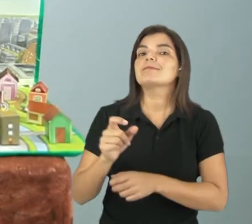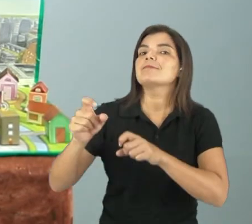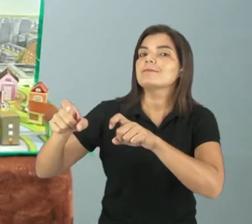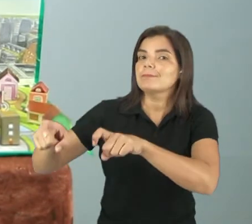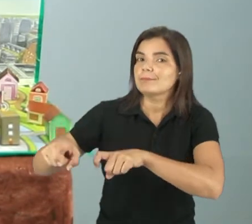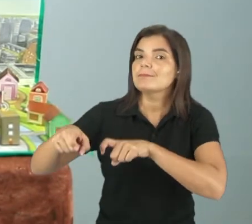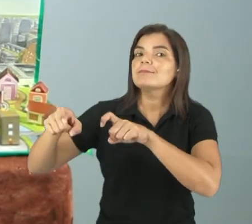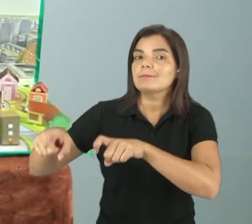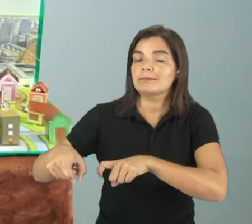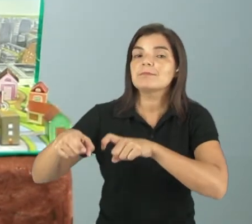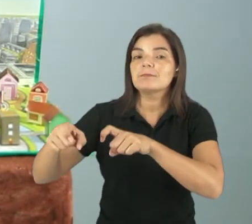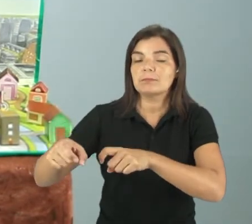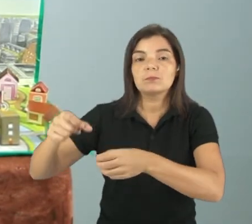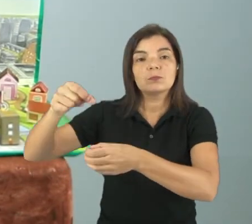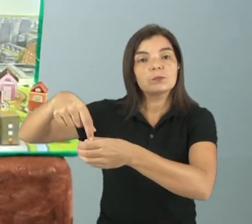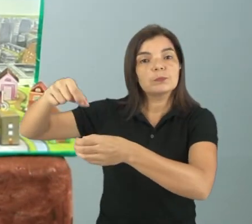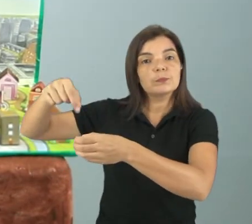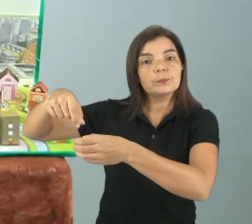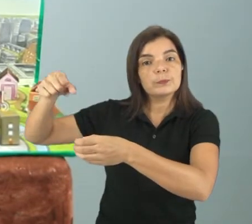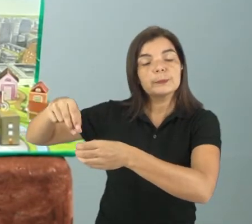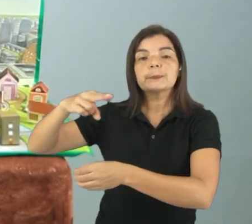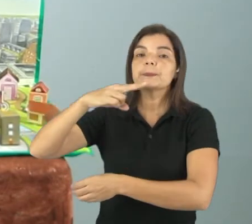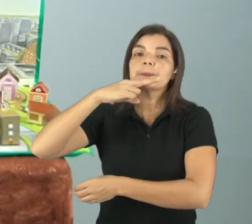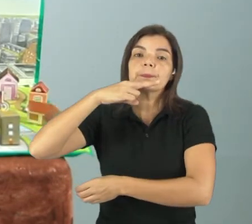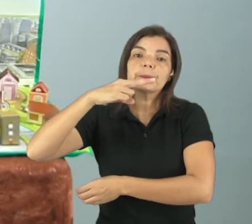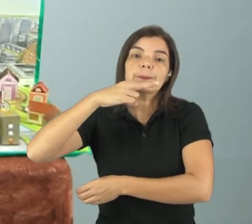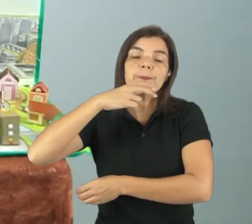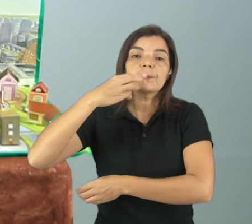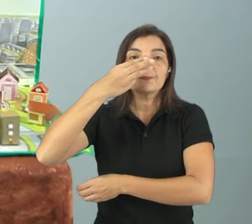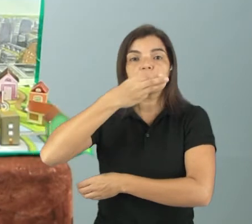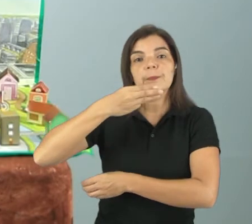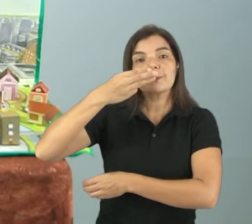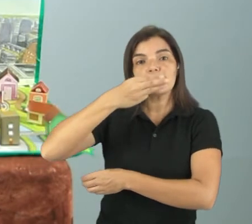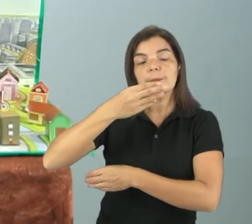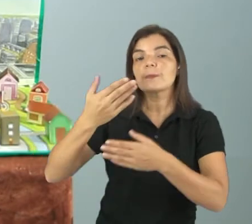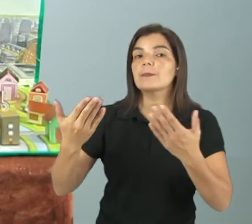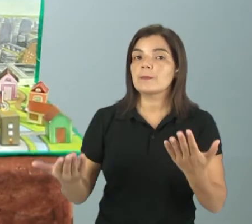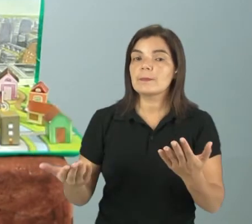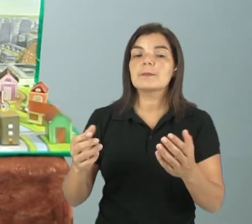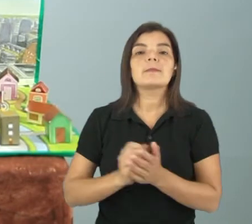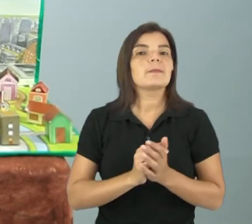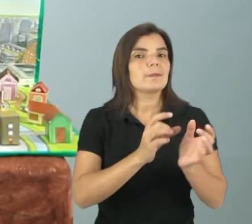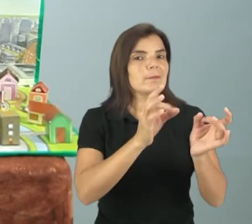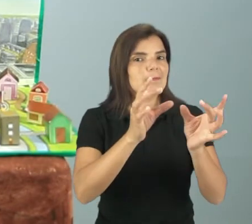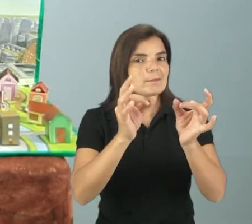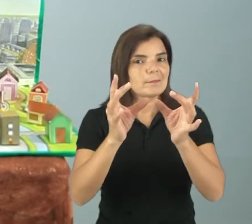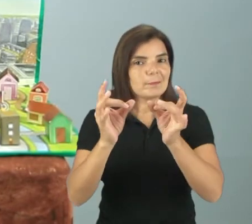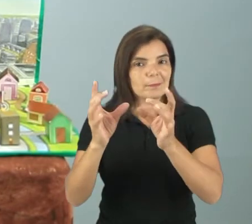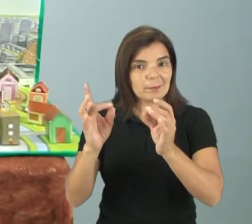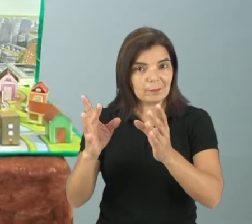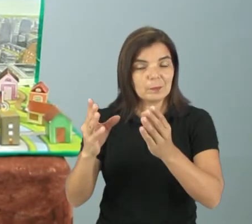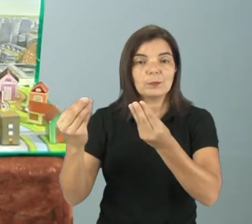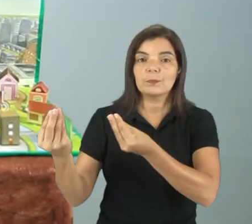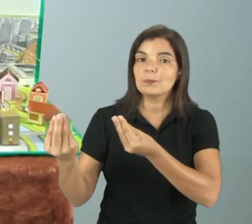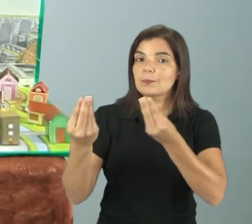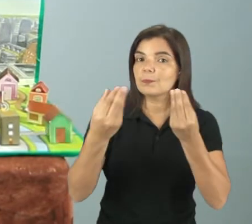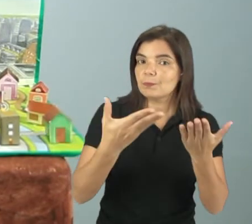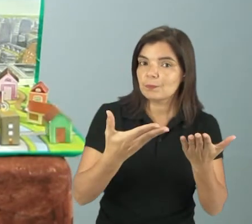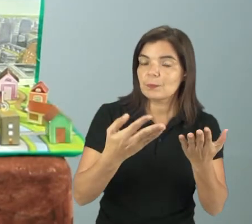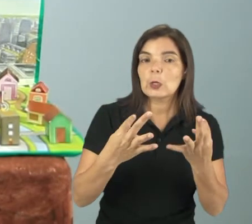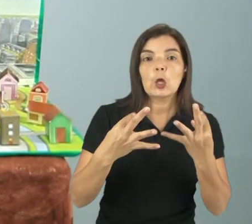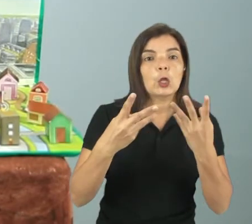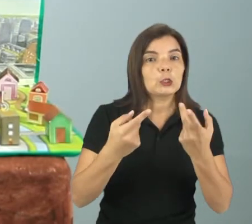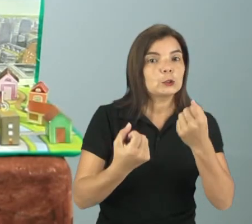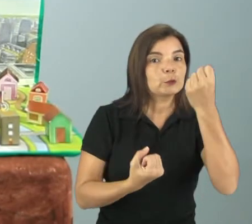campo, então faz-se o plantio da cana-de-açúcar, né, indústria, aí, aí, vende-se essas canas, né, tem toda uma